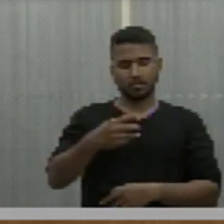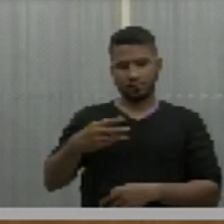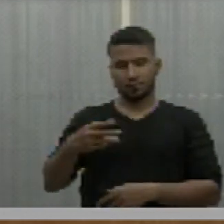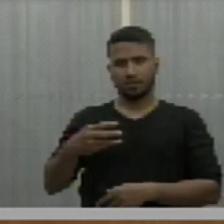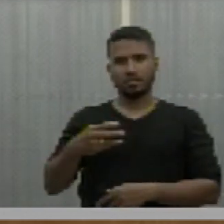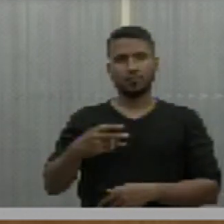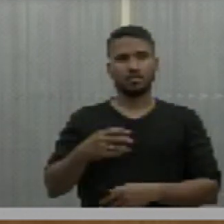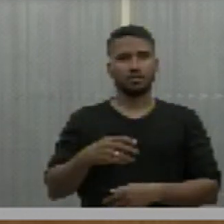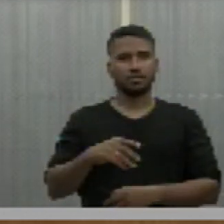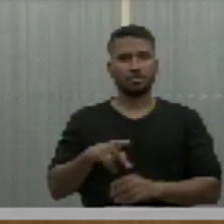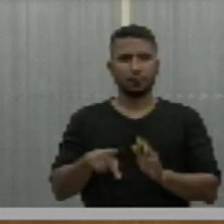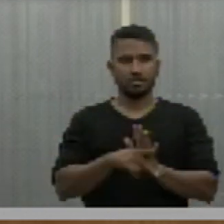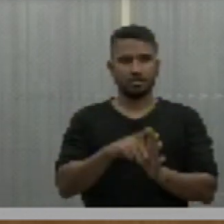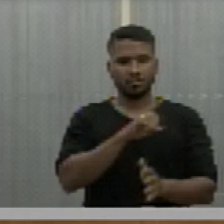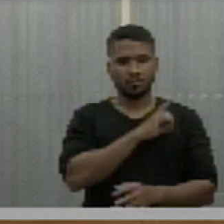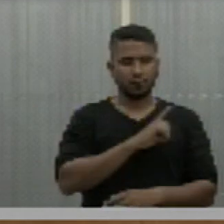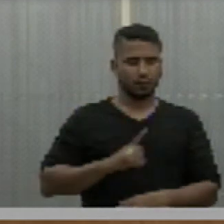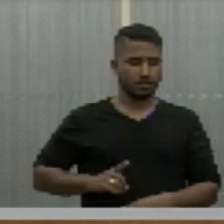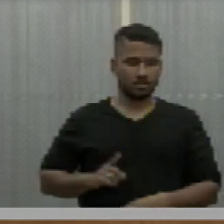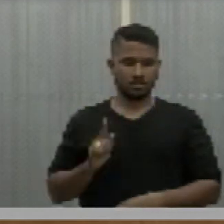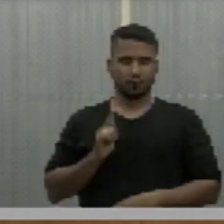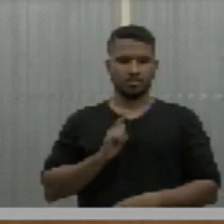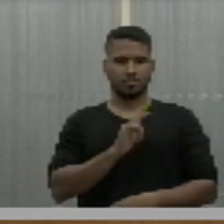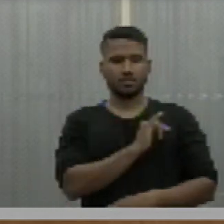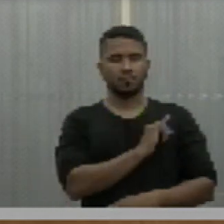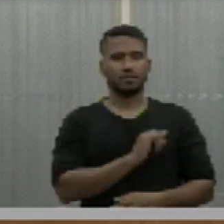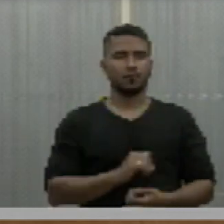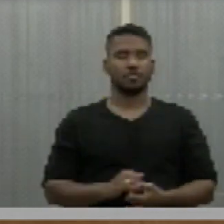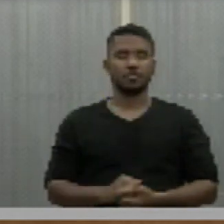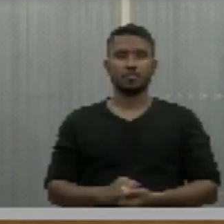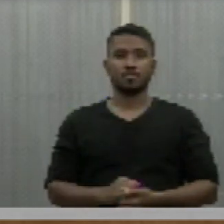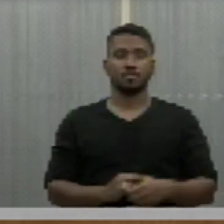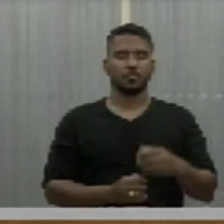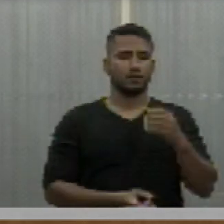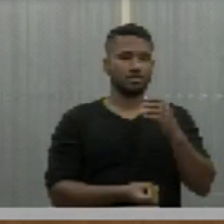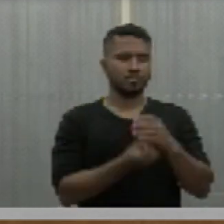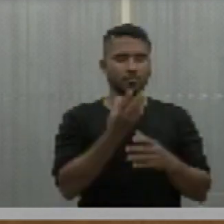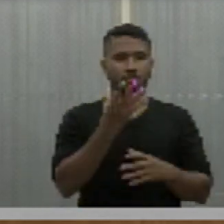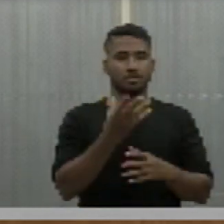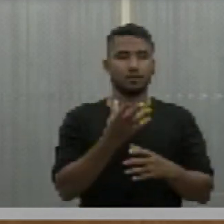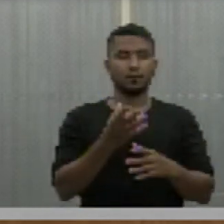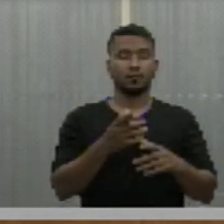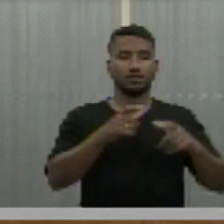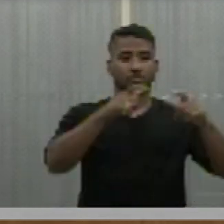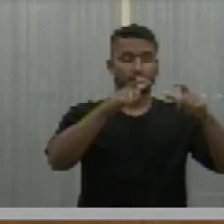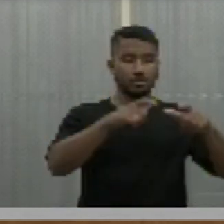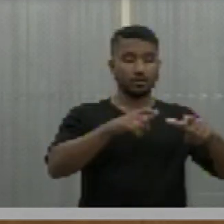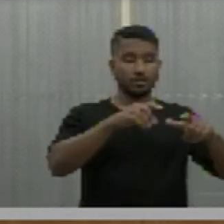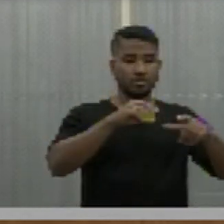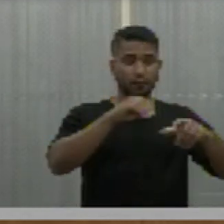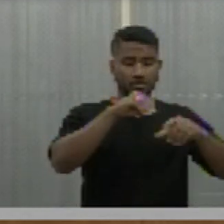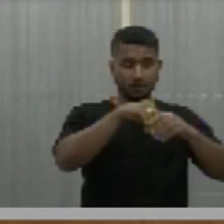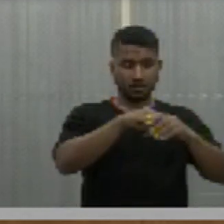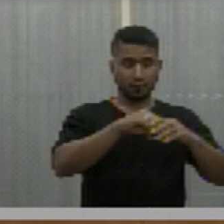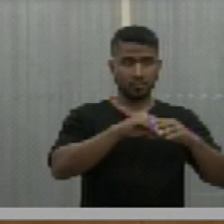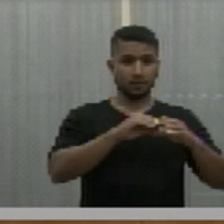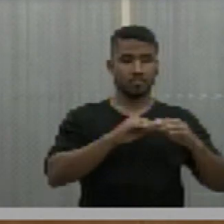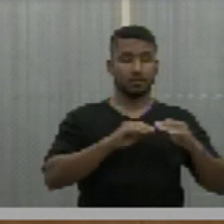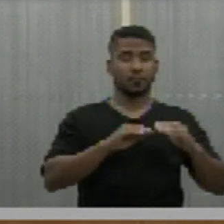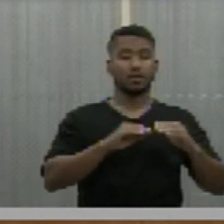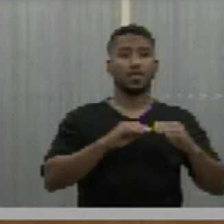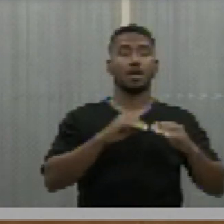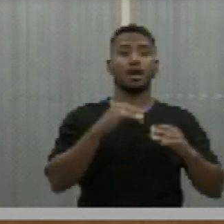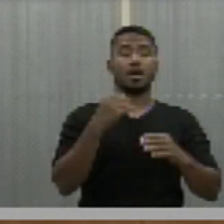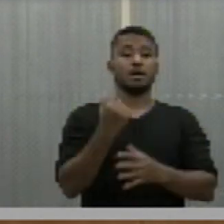autoria do deputado Gersivaldo Isaías. Dispõe sobre a criação de colocação nas redes de proteção contra